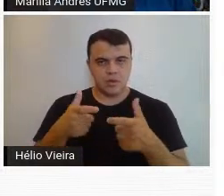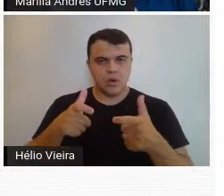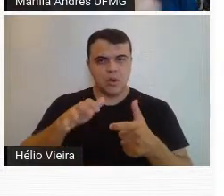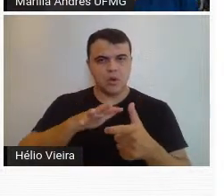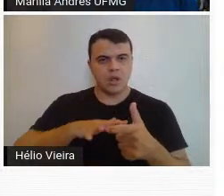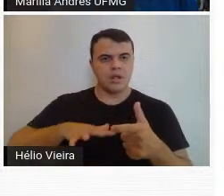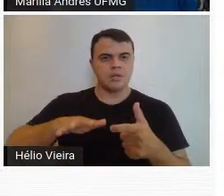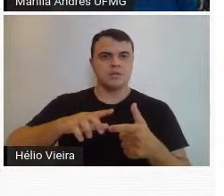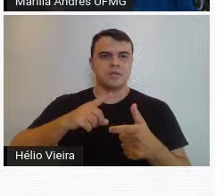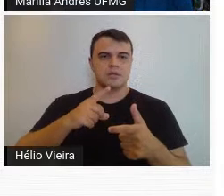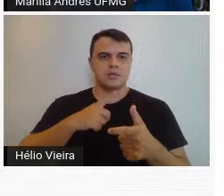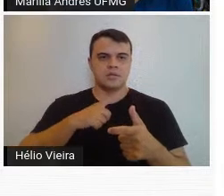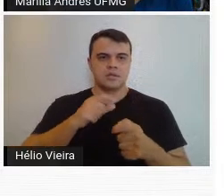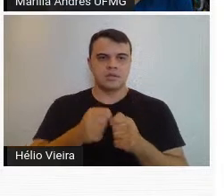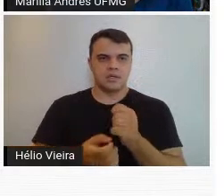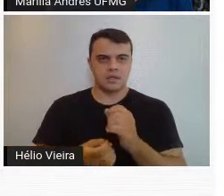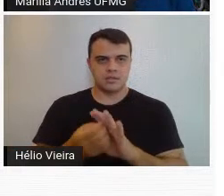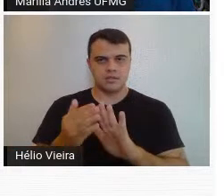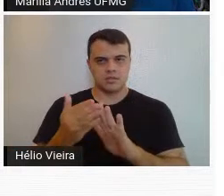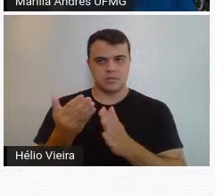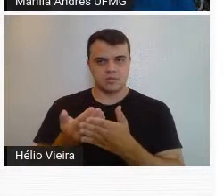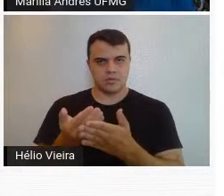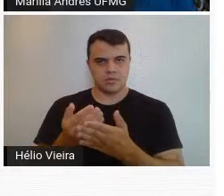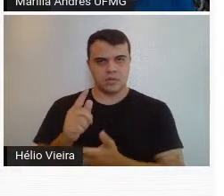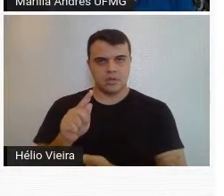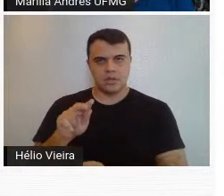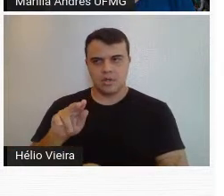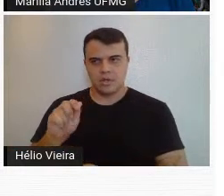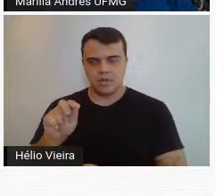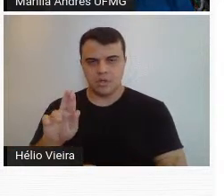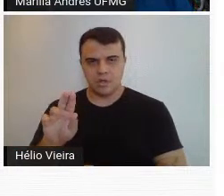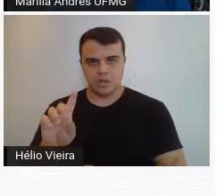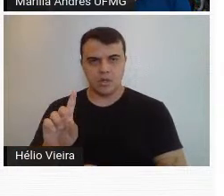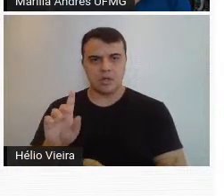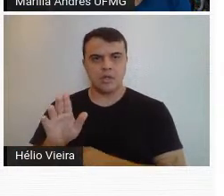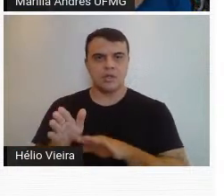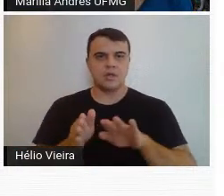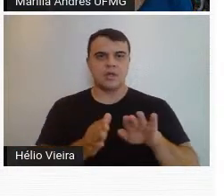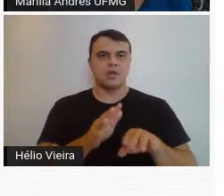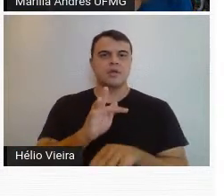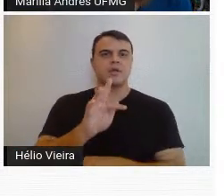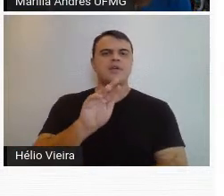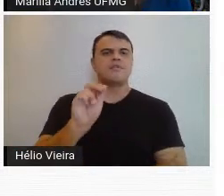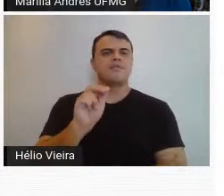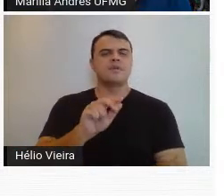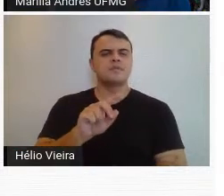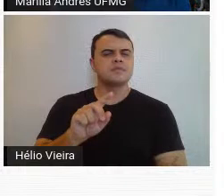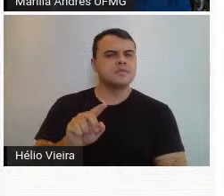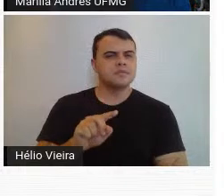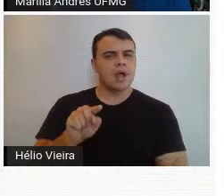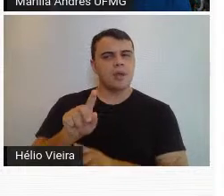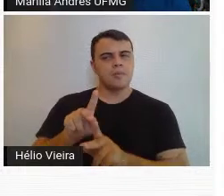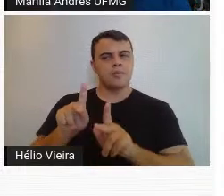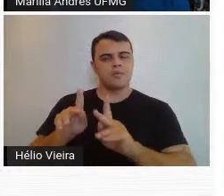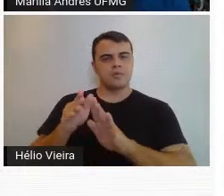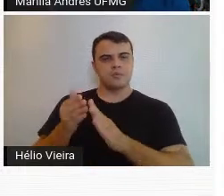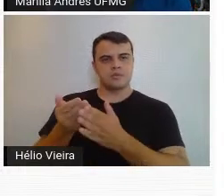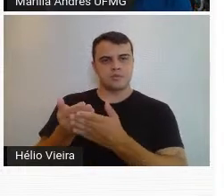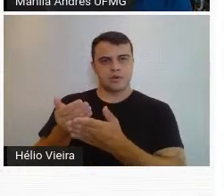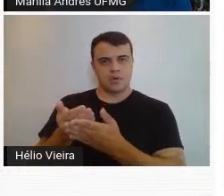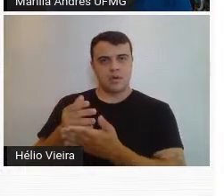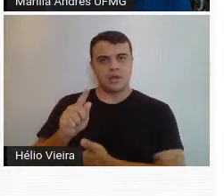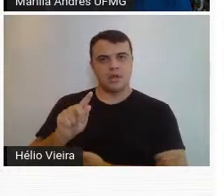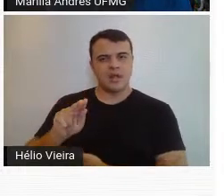da construção da Escola Guignard. pode passar, Franz Weiss, o Franz Weiss, que também foi professor da Escola Guignard,